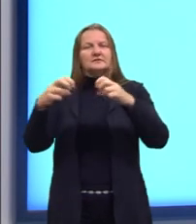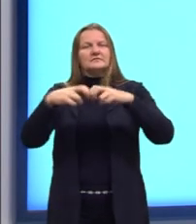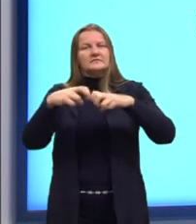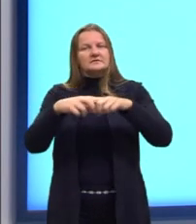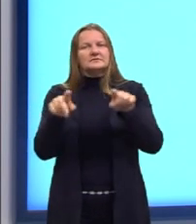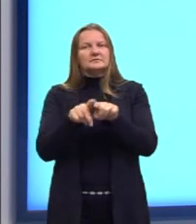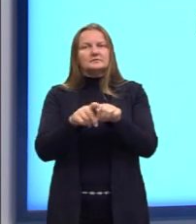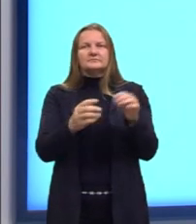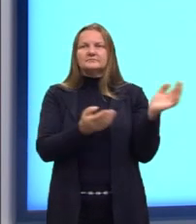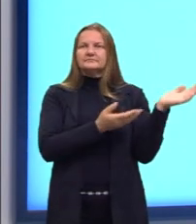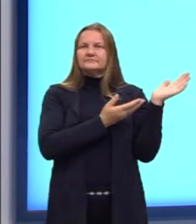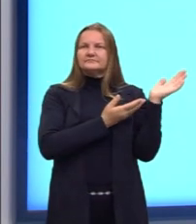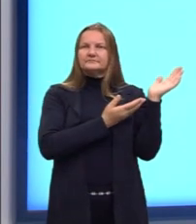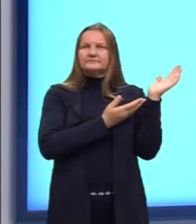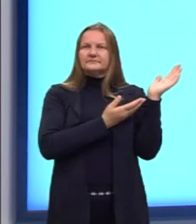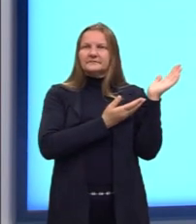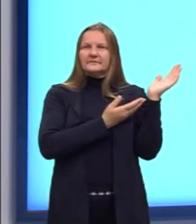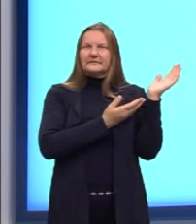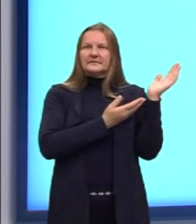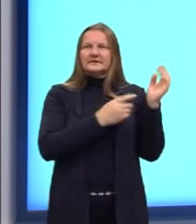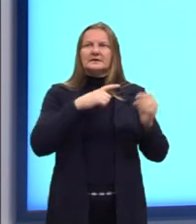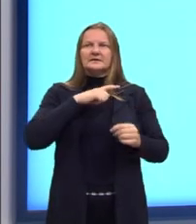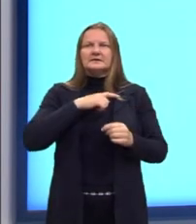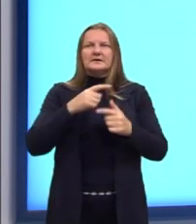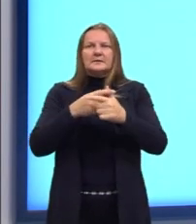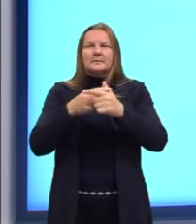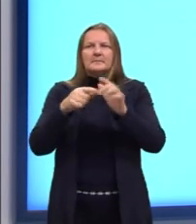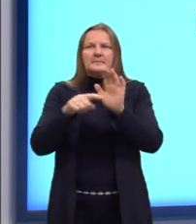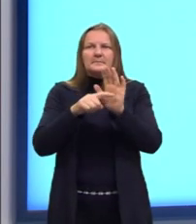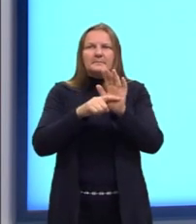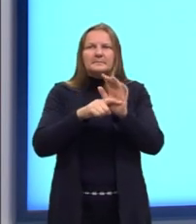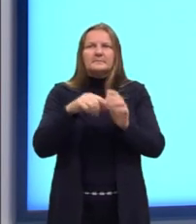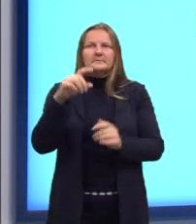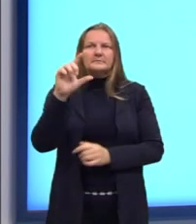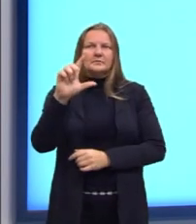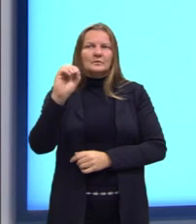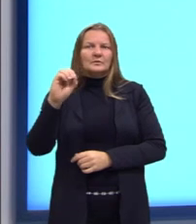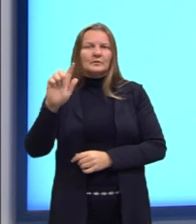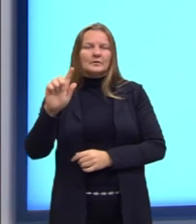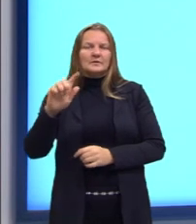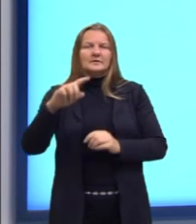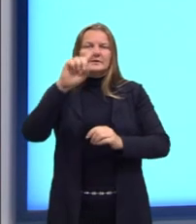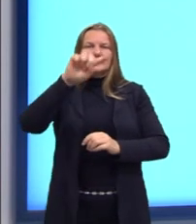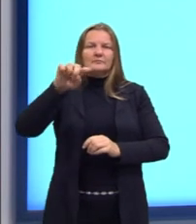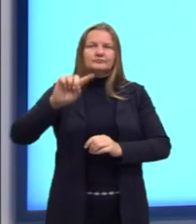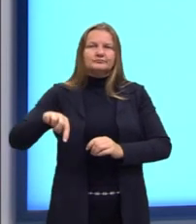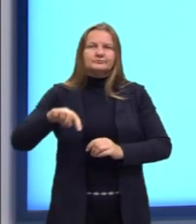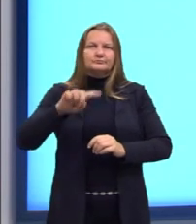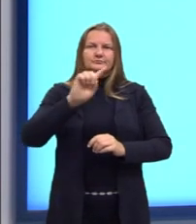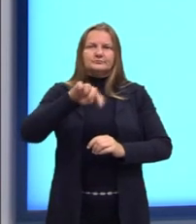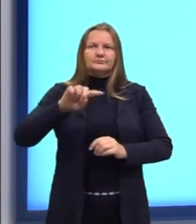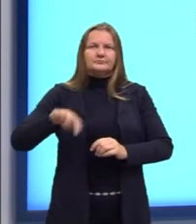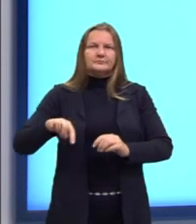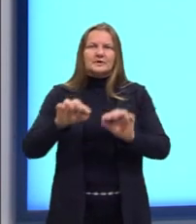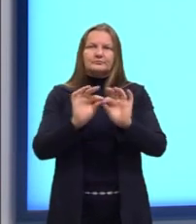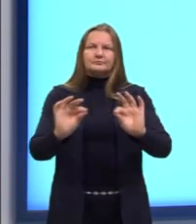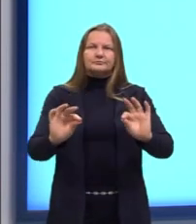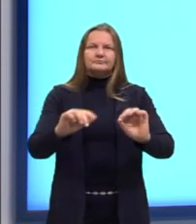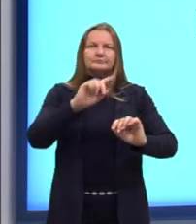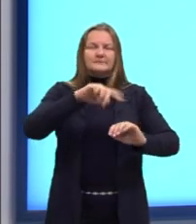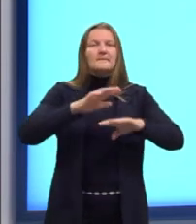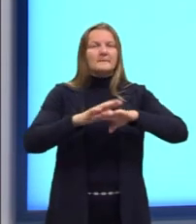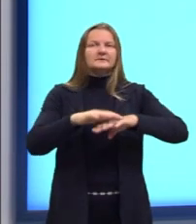pode ajudar, que quando eu tenho menos log de um valor 10, eu posso simplesmente cortar. Por operação